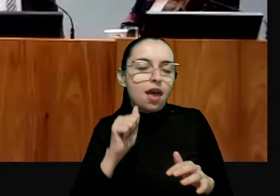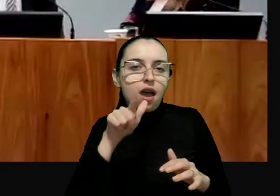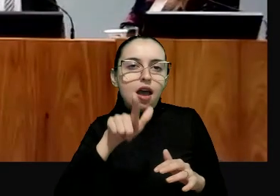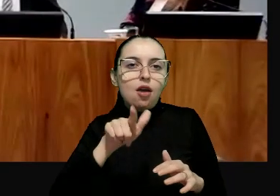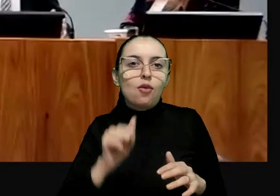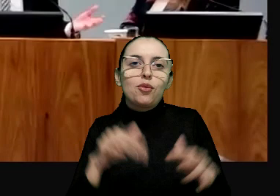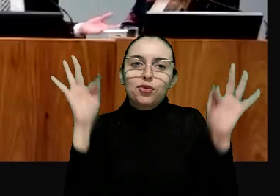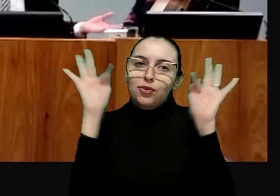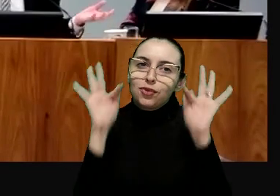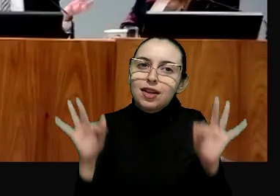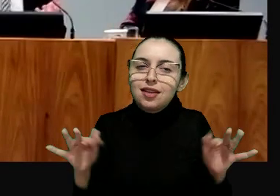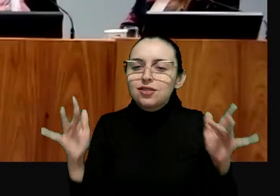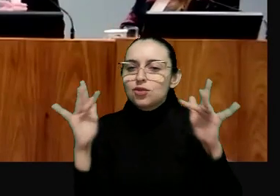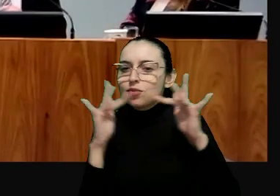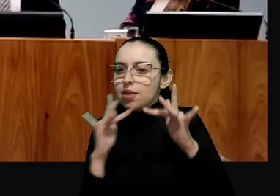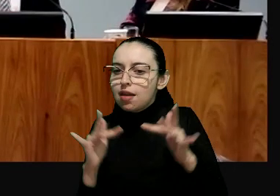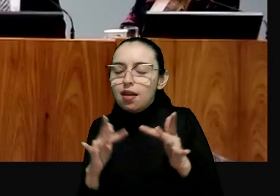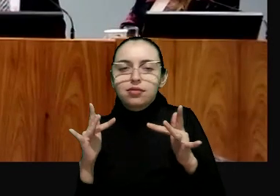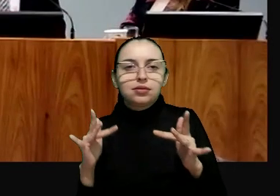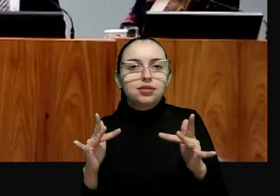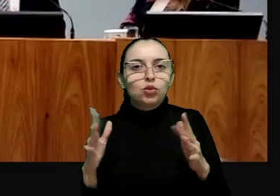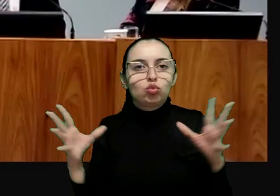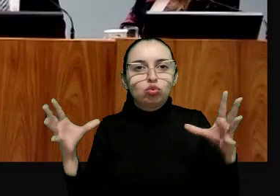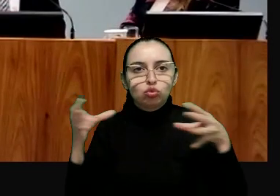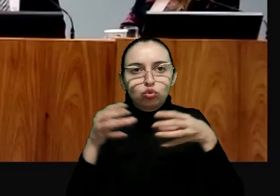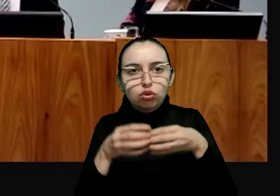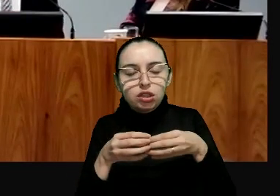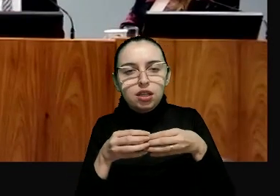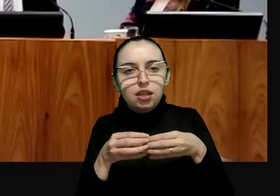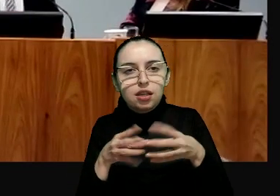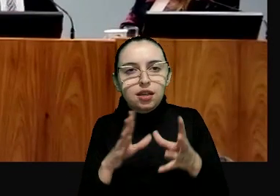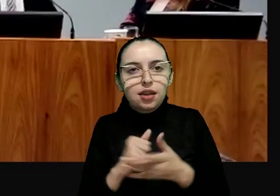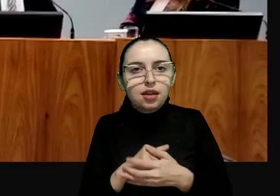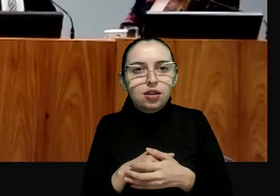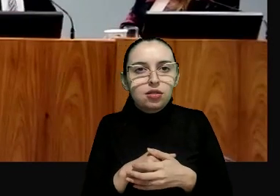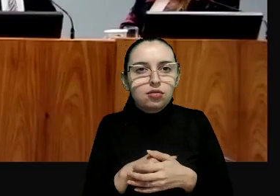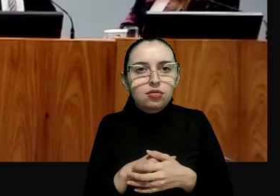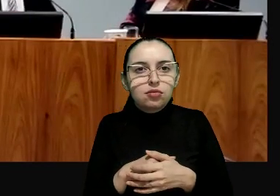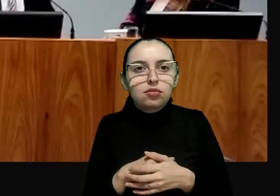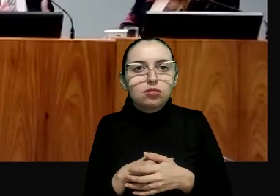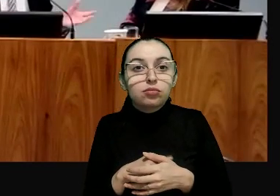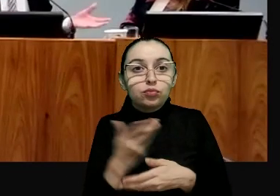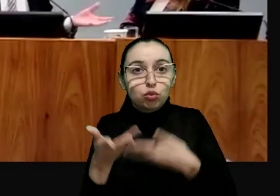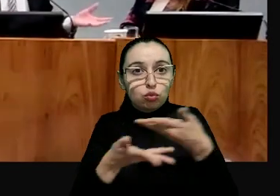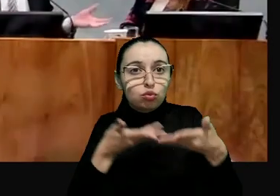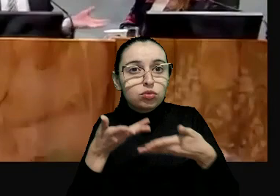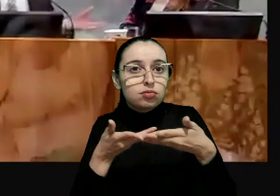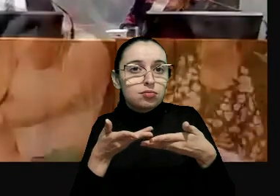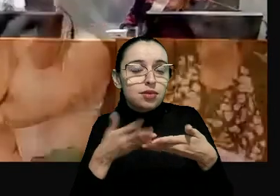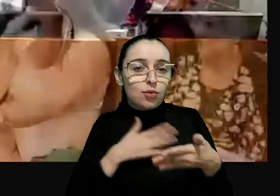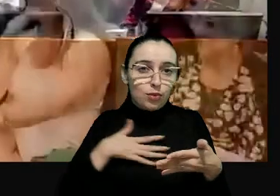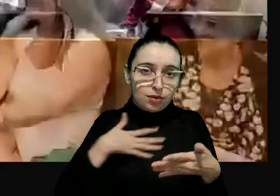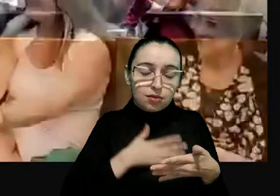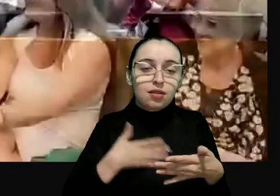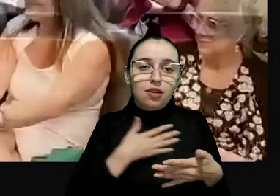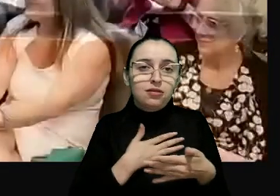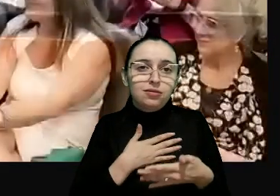coincidência que nós pudemos unir, como se diz no popular, útil ao agradável.